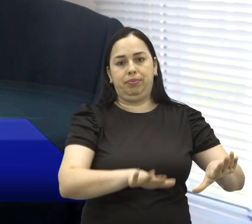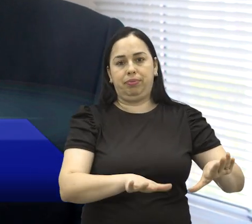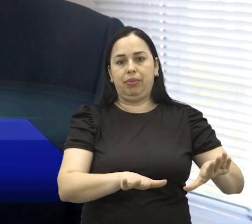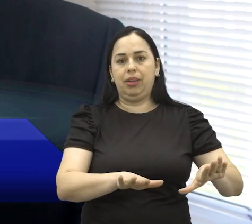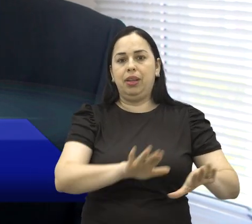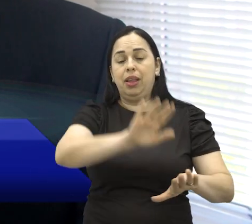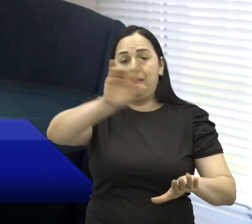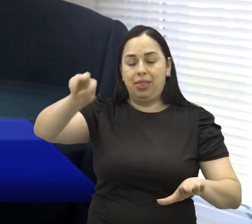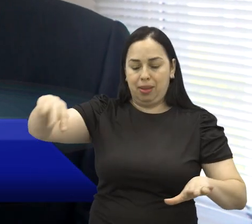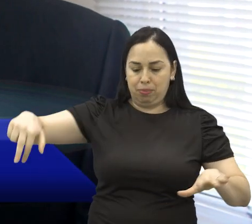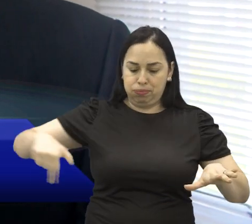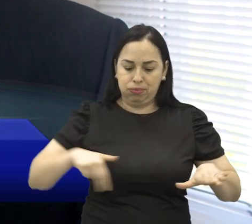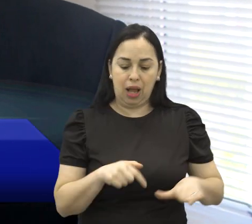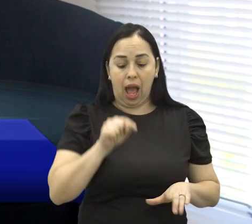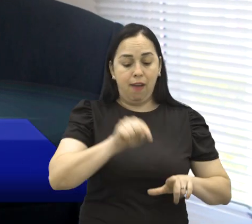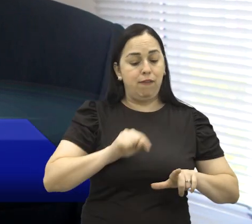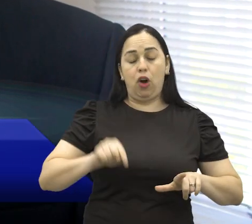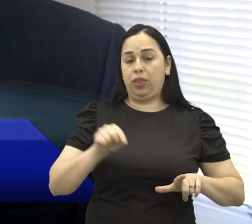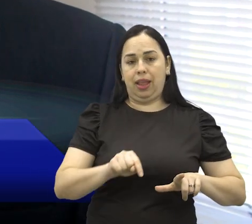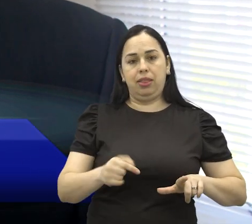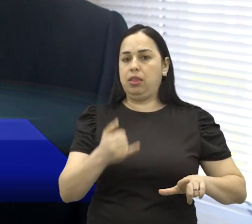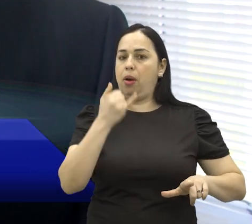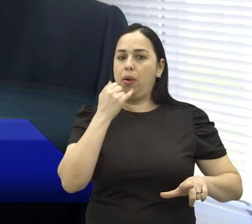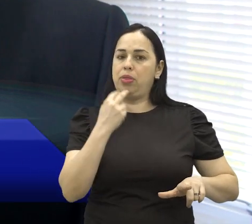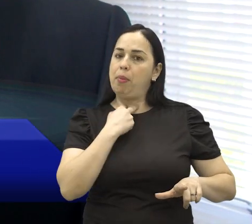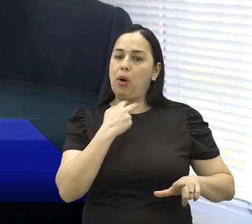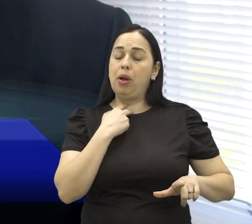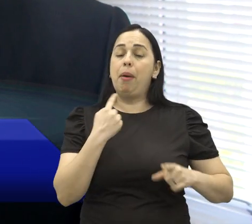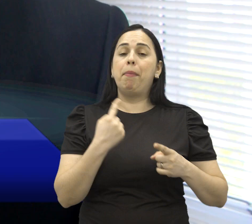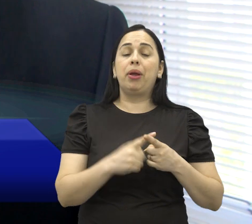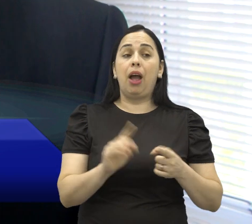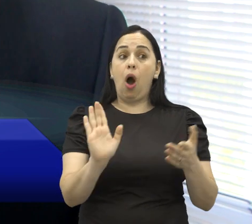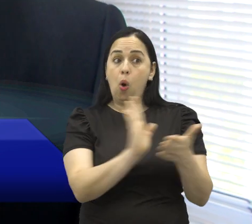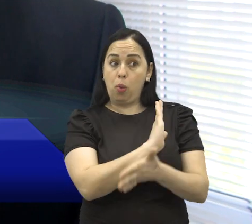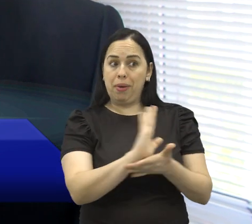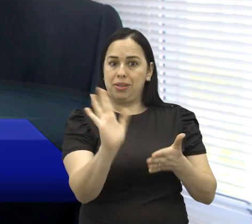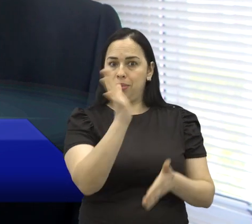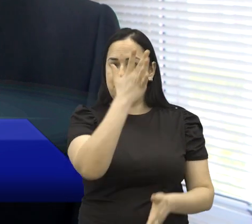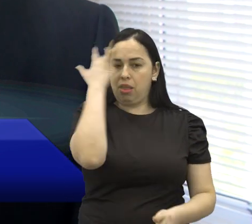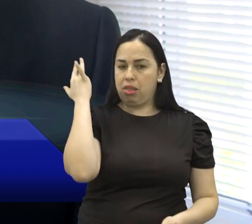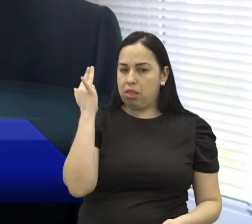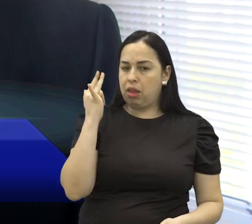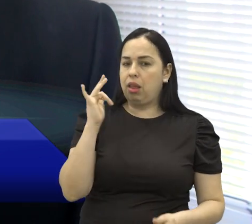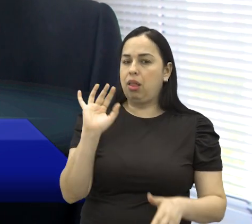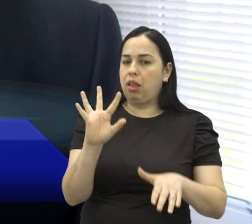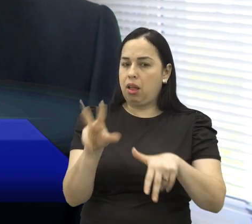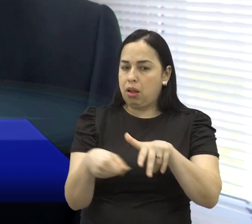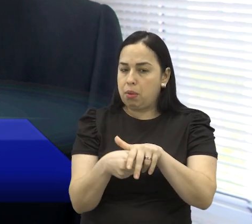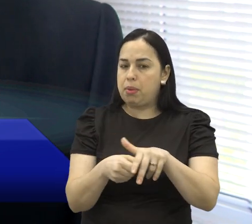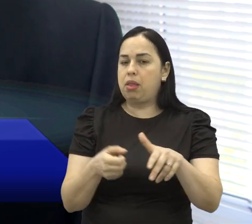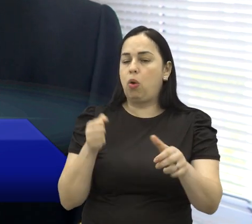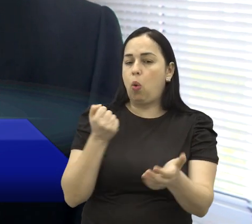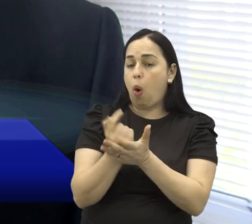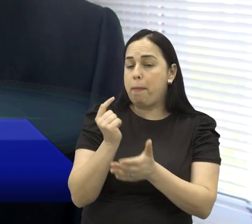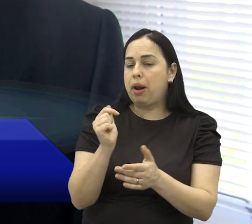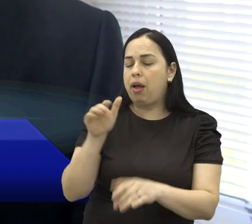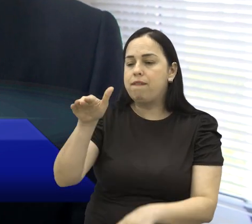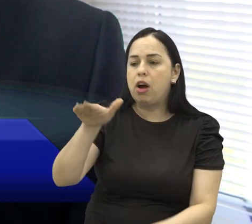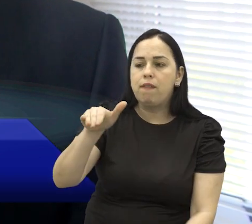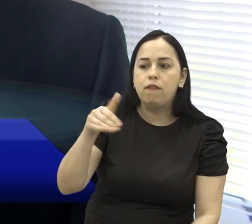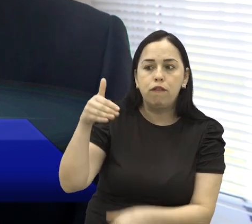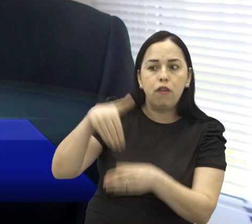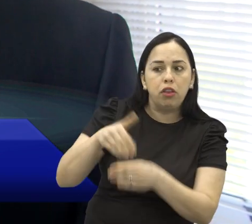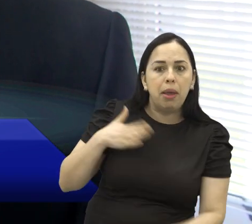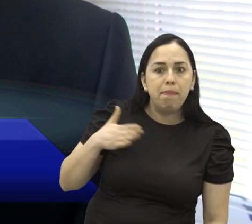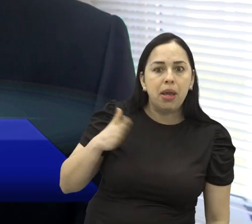levar o celular para o local de votação, porque muita gente que compra voto exige a comprovação com a foto do